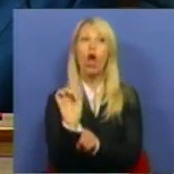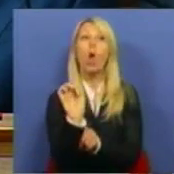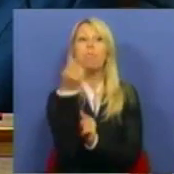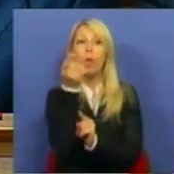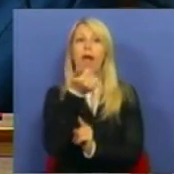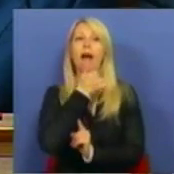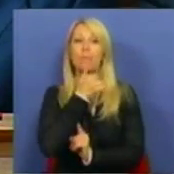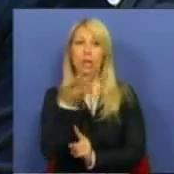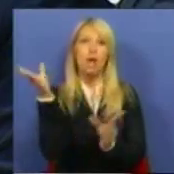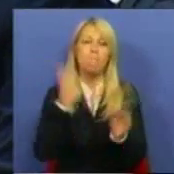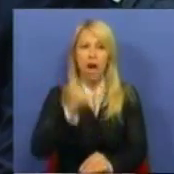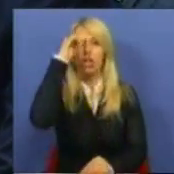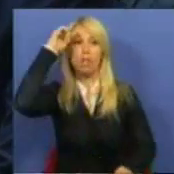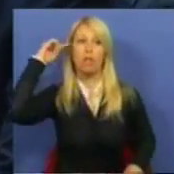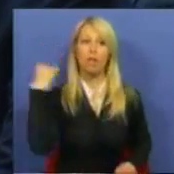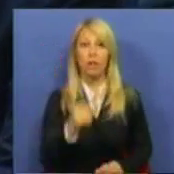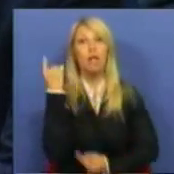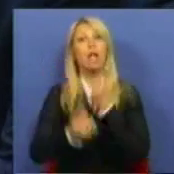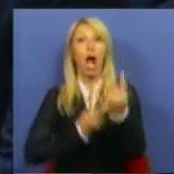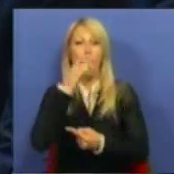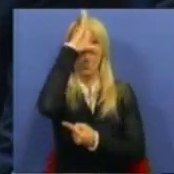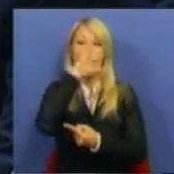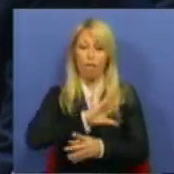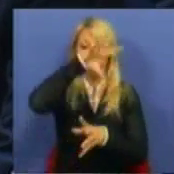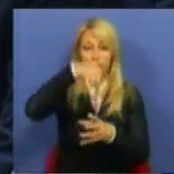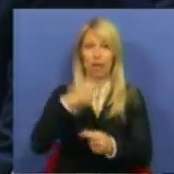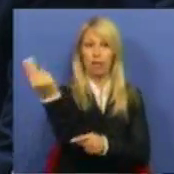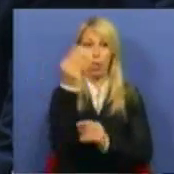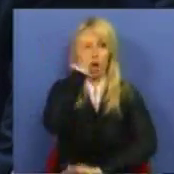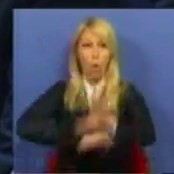mais dura que algum Governo da União Europeia tomou em matéria de bónus.